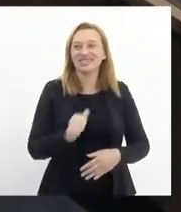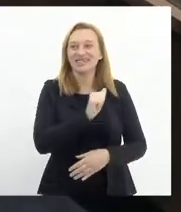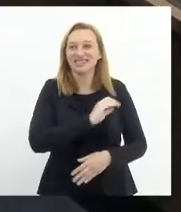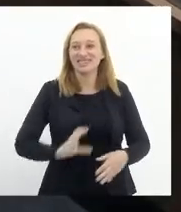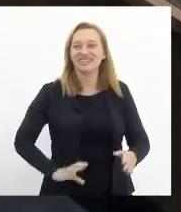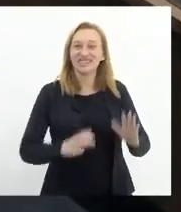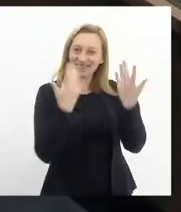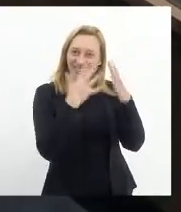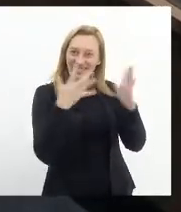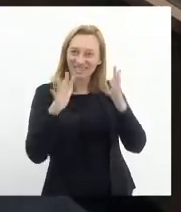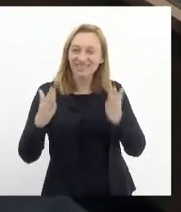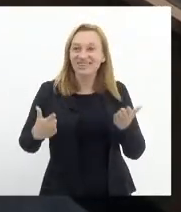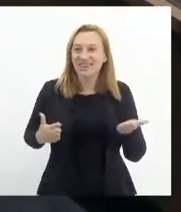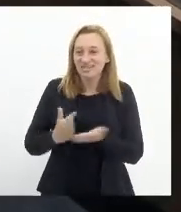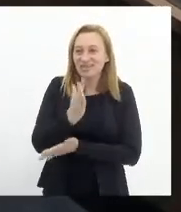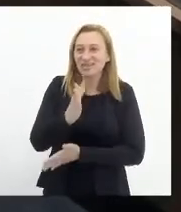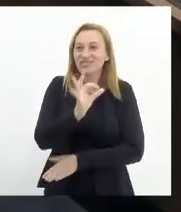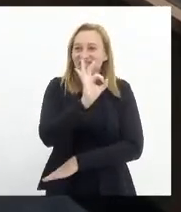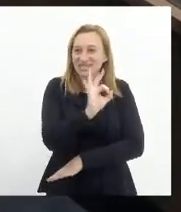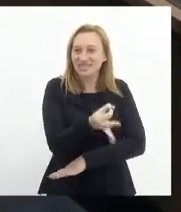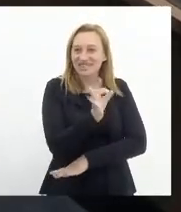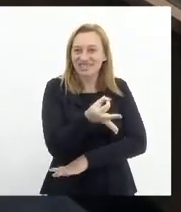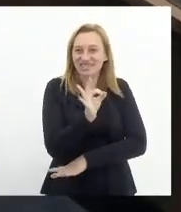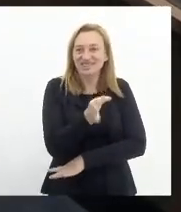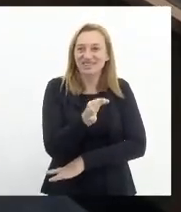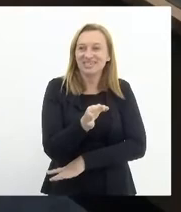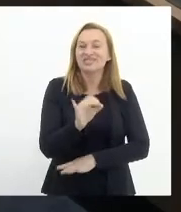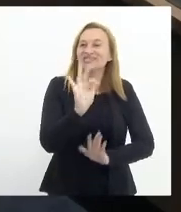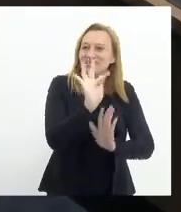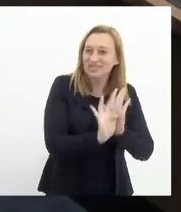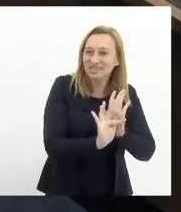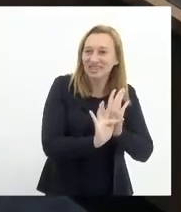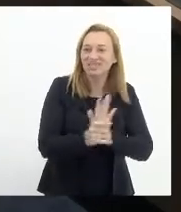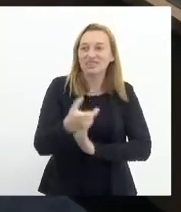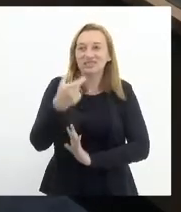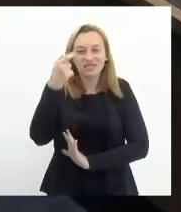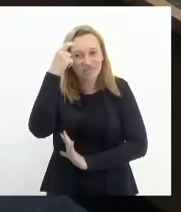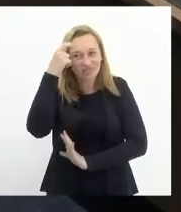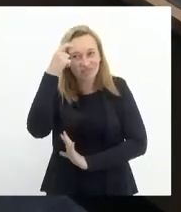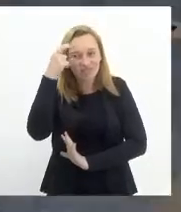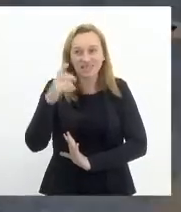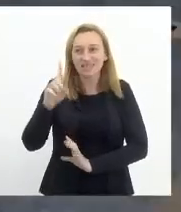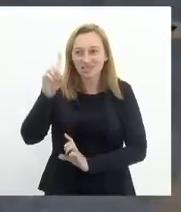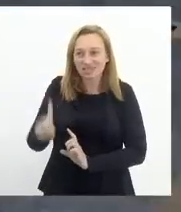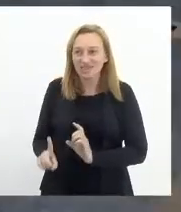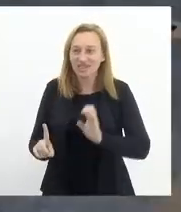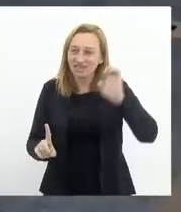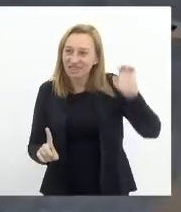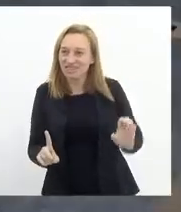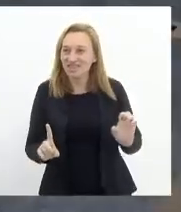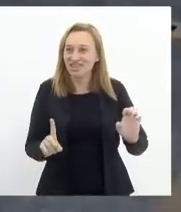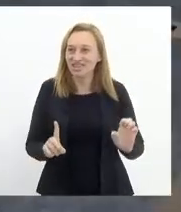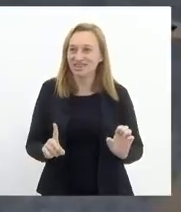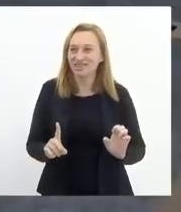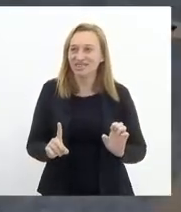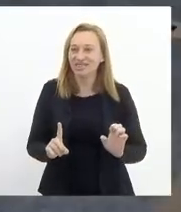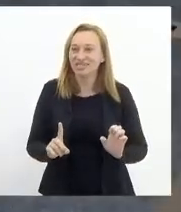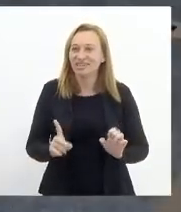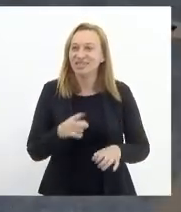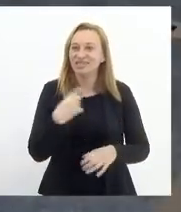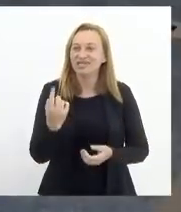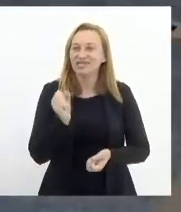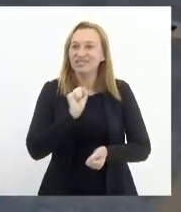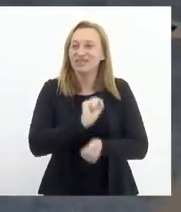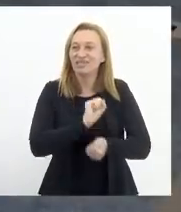vai ser aprovado, eu tenho convicção, com o texto em consenso da direita, da esquerda, em prol de quem está esperando ser